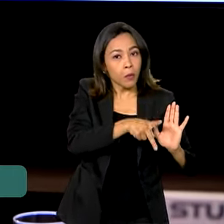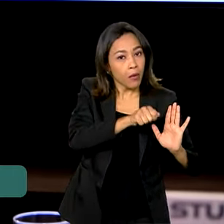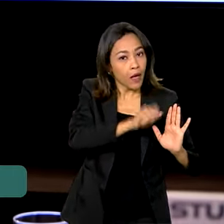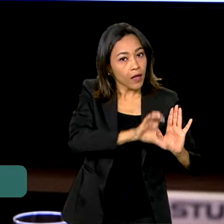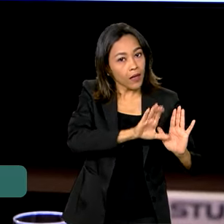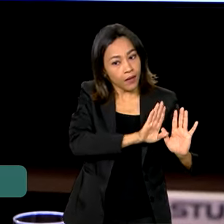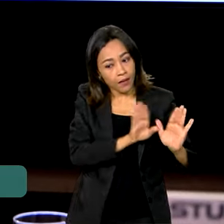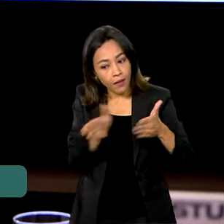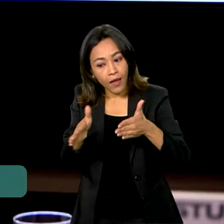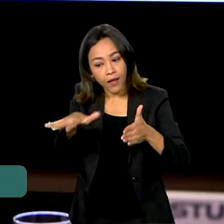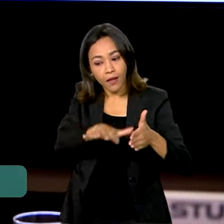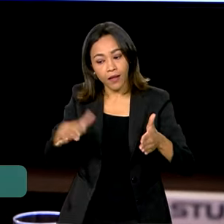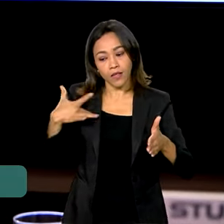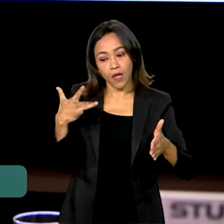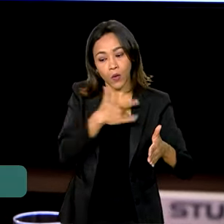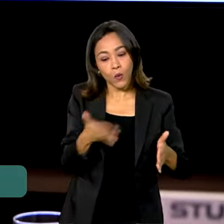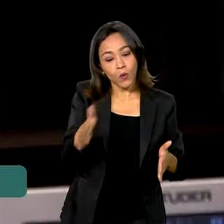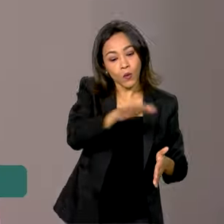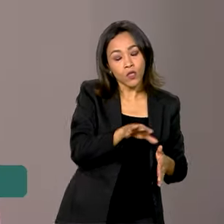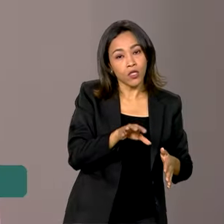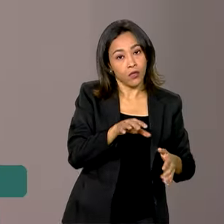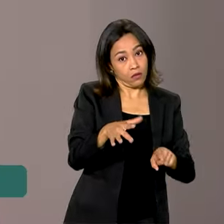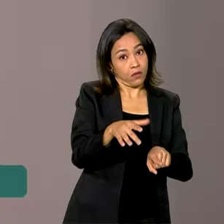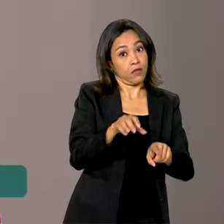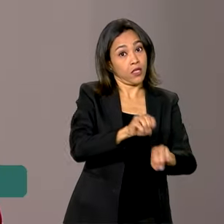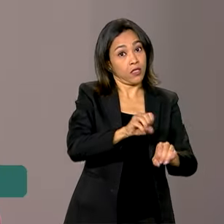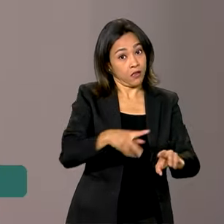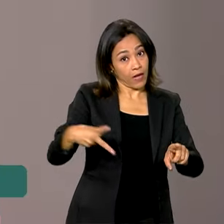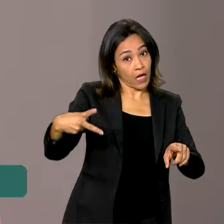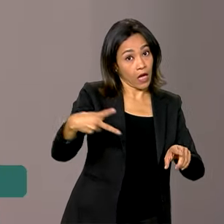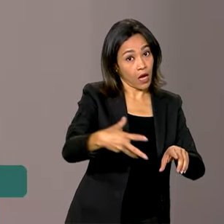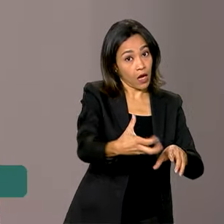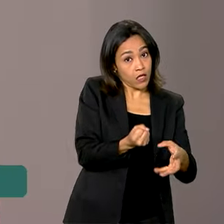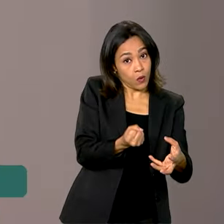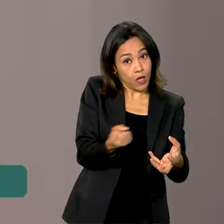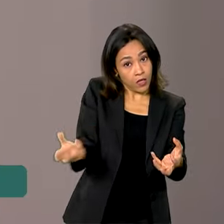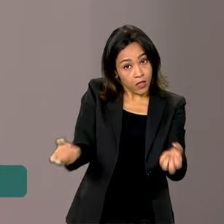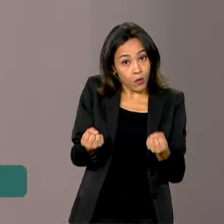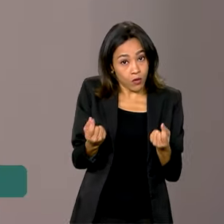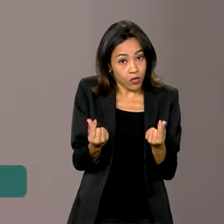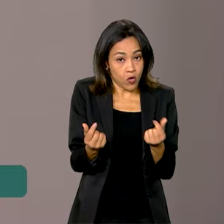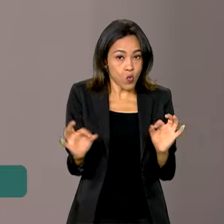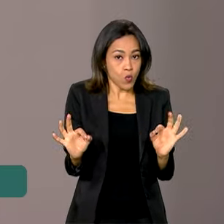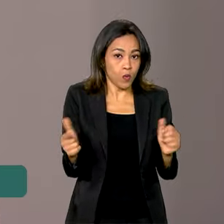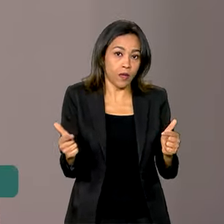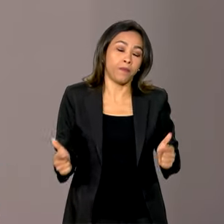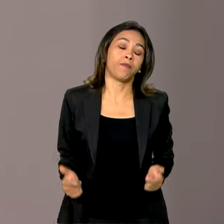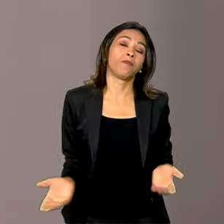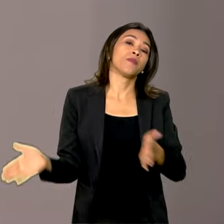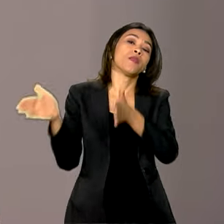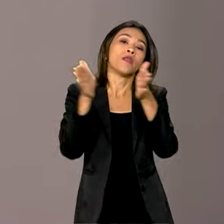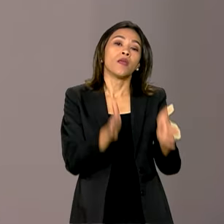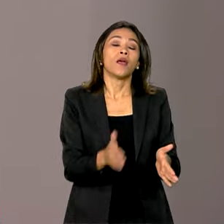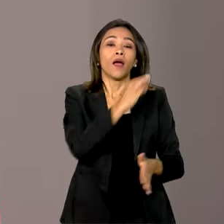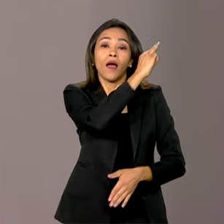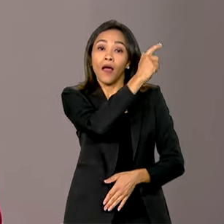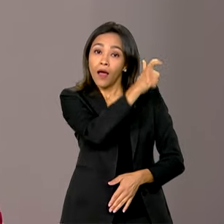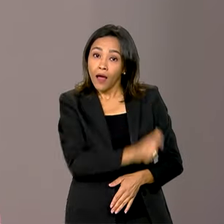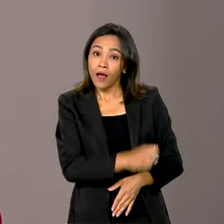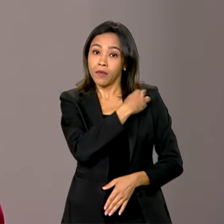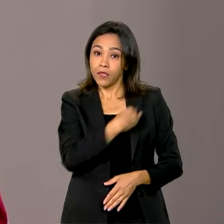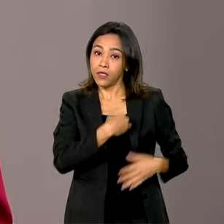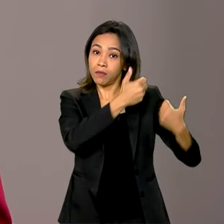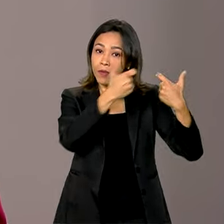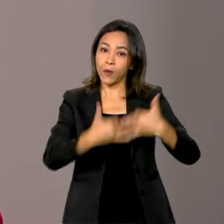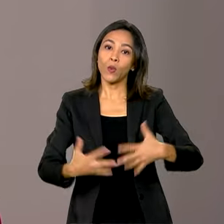área da educação e da saúde, vai ter corte. Importante isso aí. E a ministra também falou sobre o projeto Rotas da